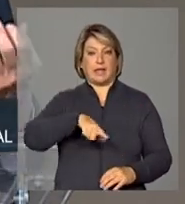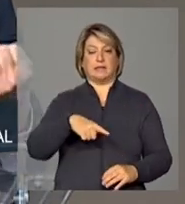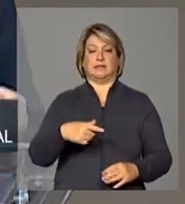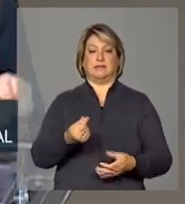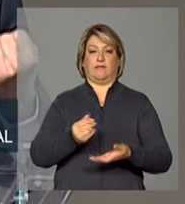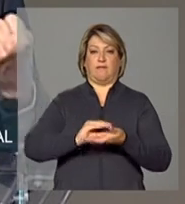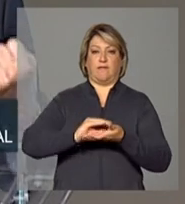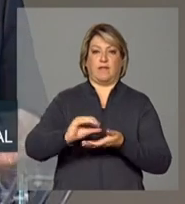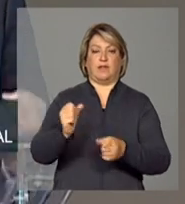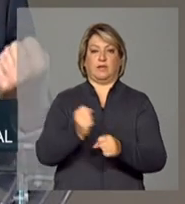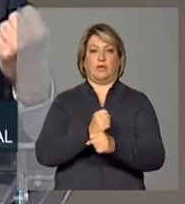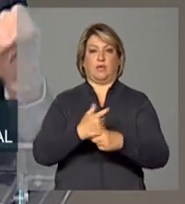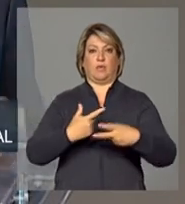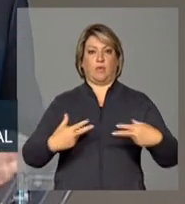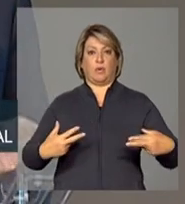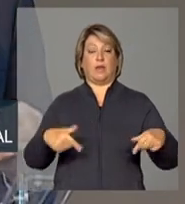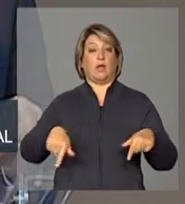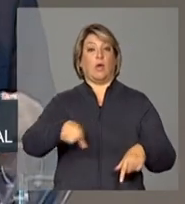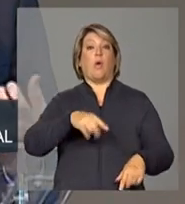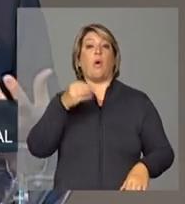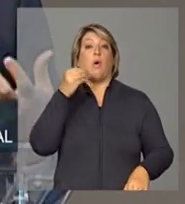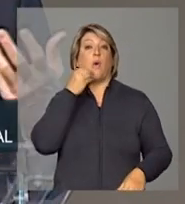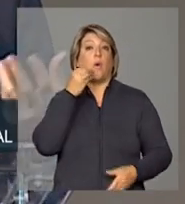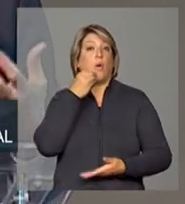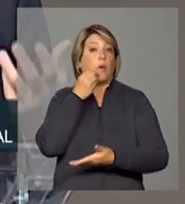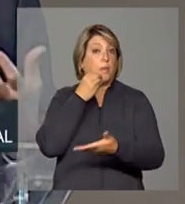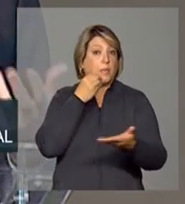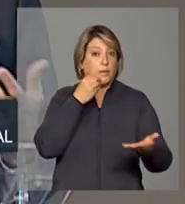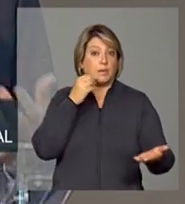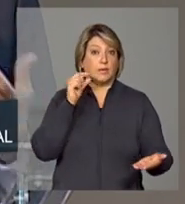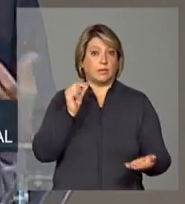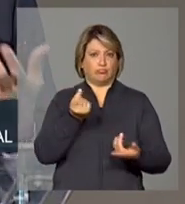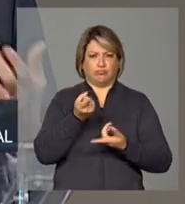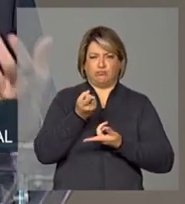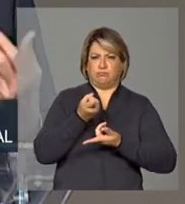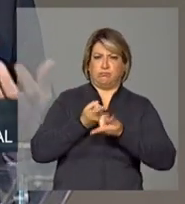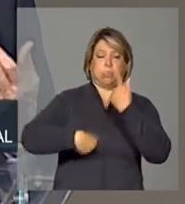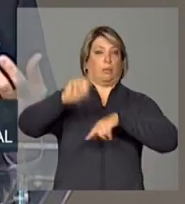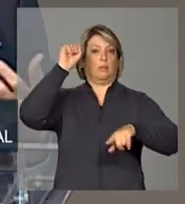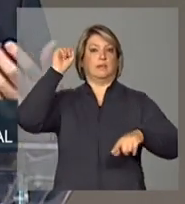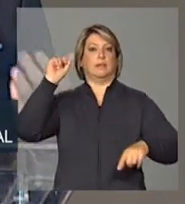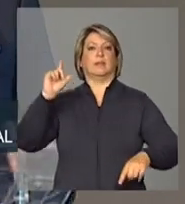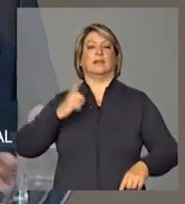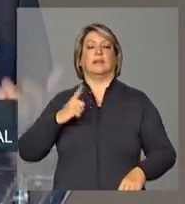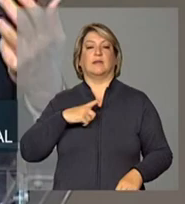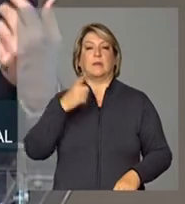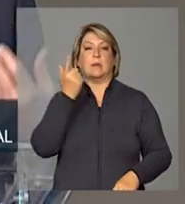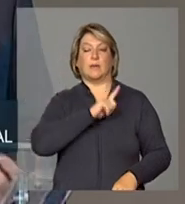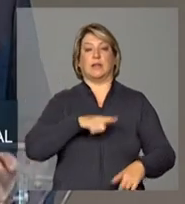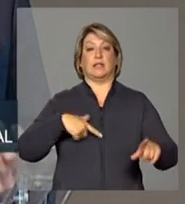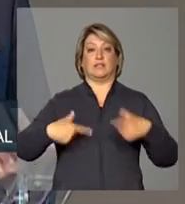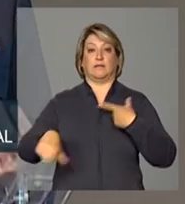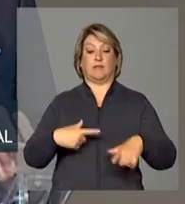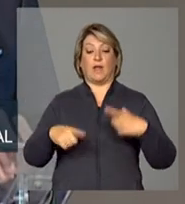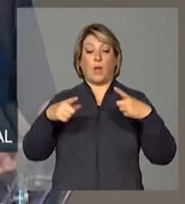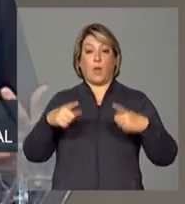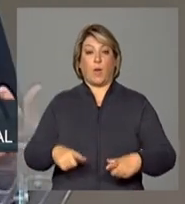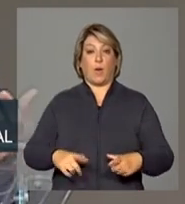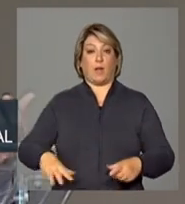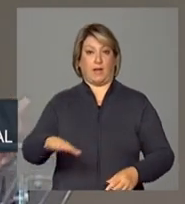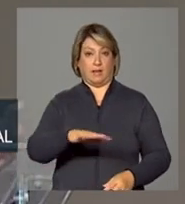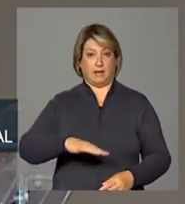as oportunidades de alavancar atividades locais